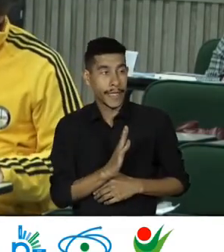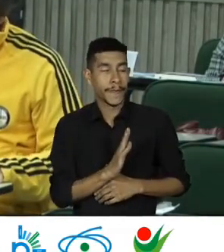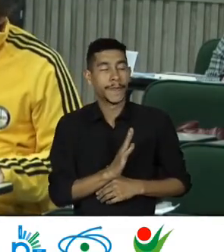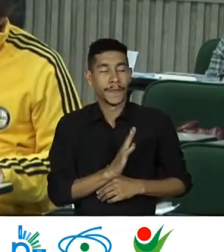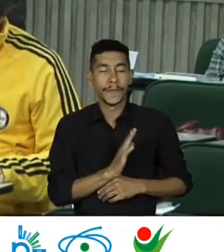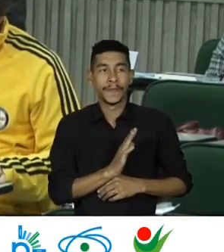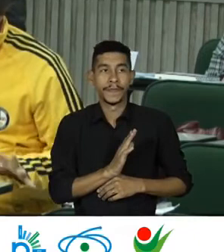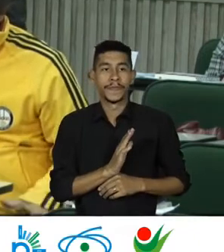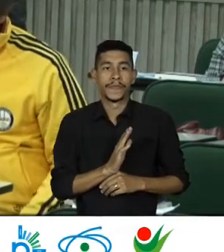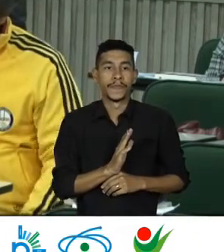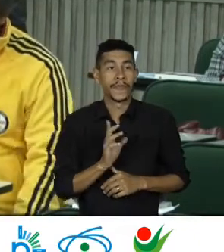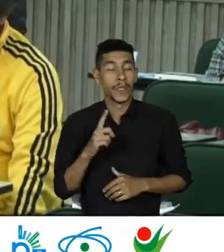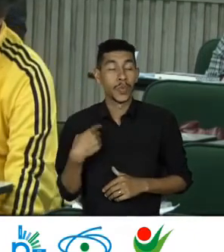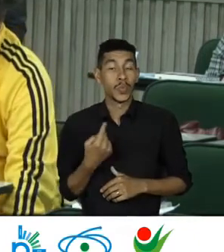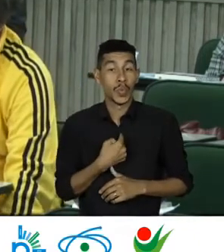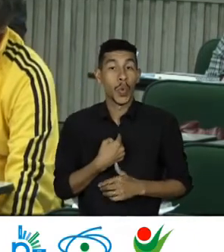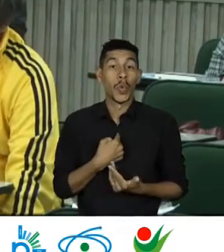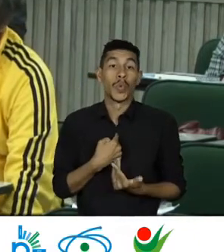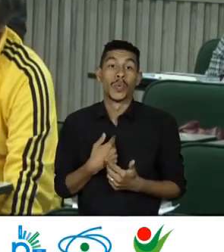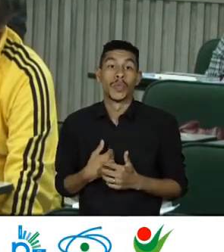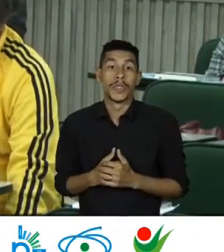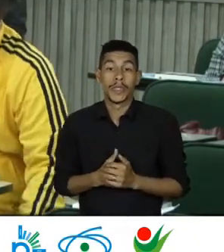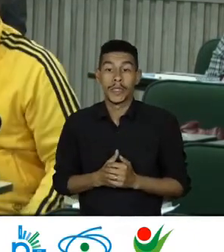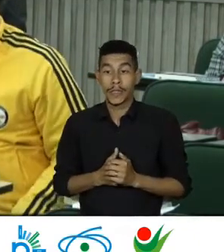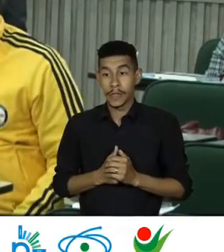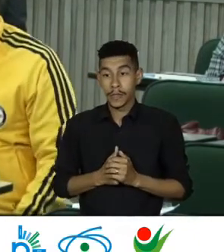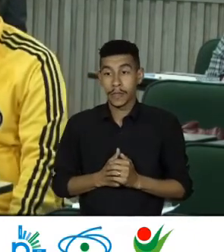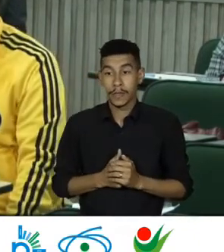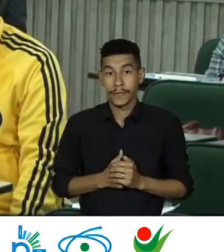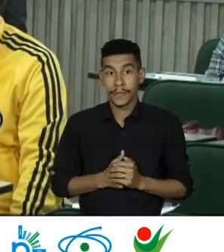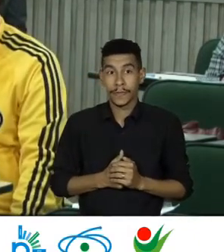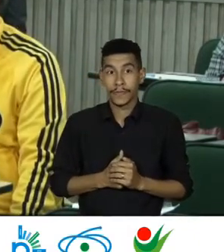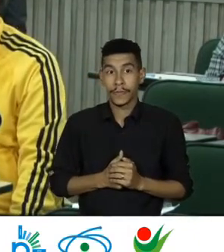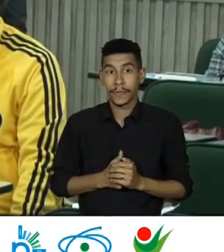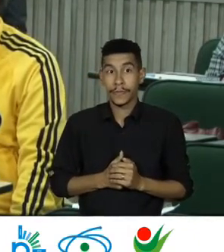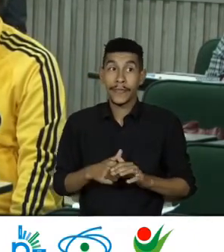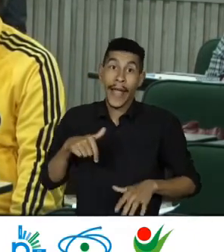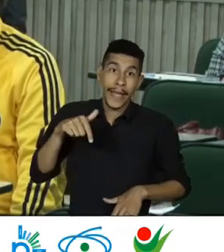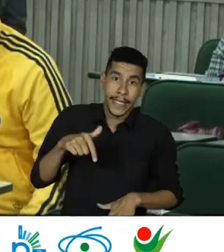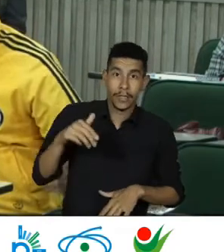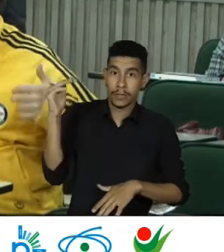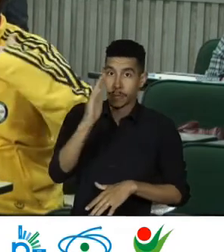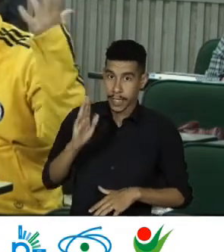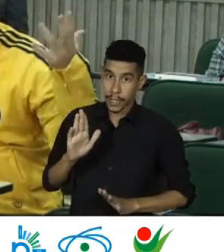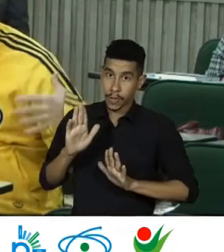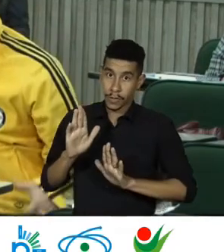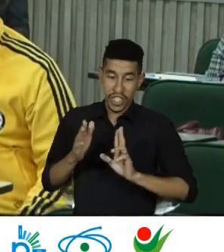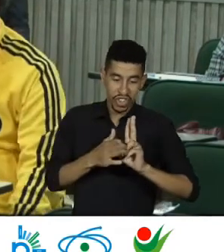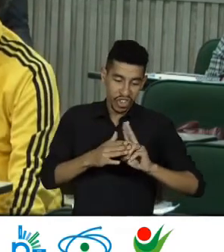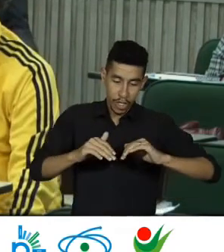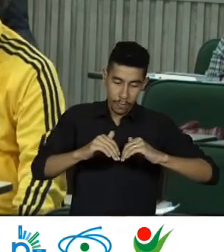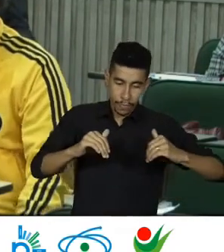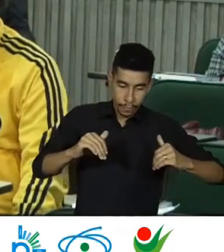Nós somos Exceto Os indígenas Nós Todos